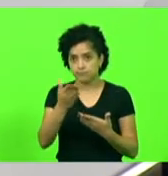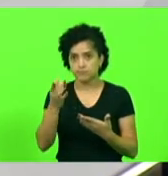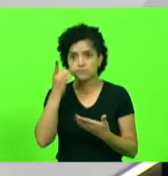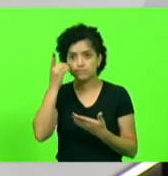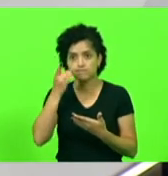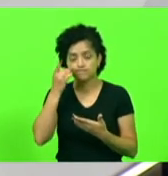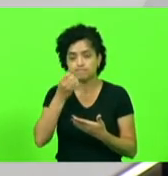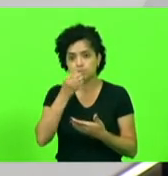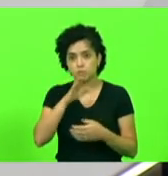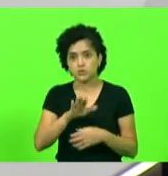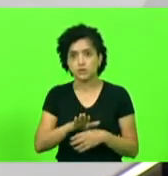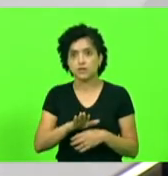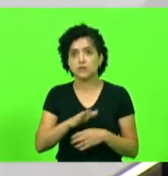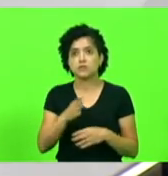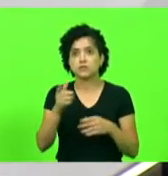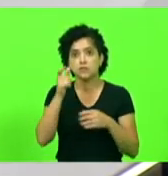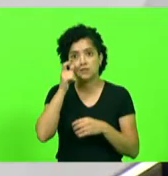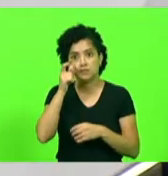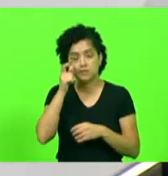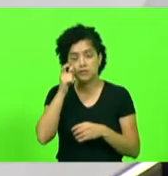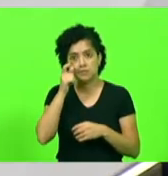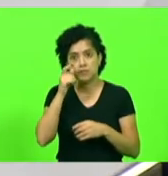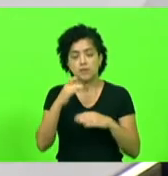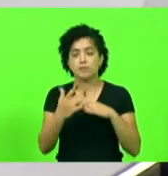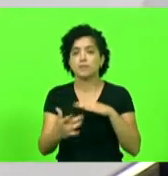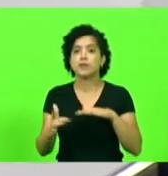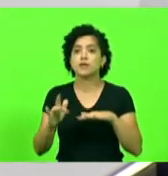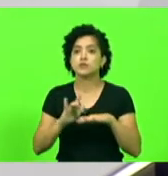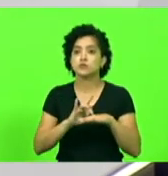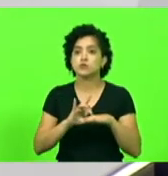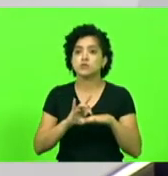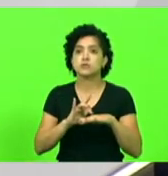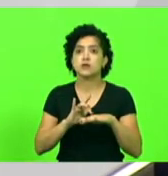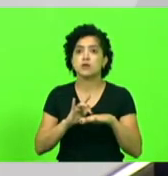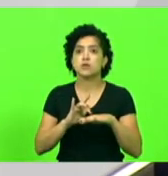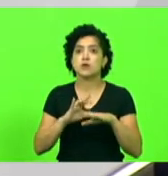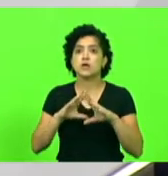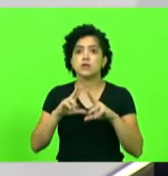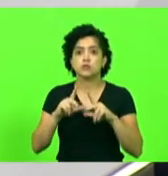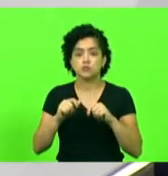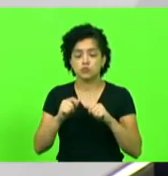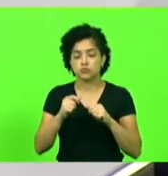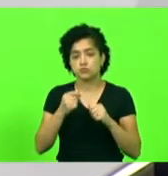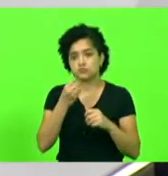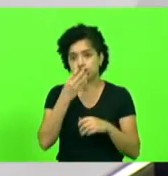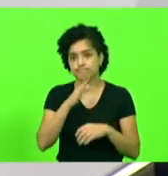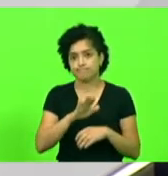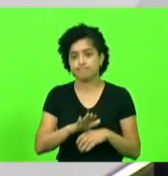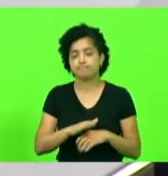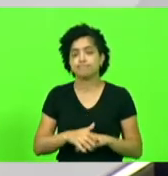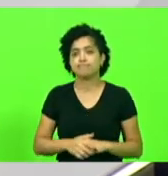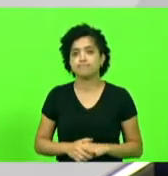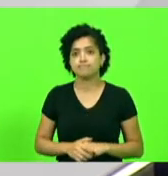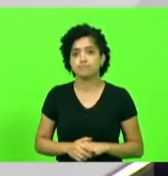tarde. Que nos acompanham também pela rede social. A todos, muito boa tarde. Eu